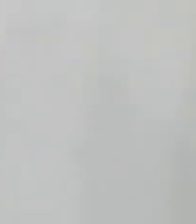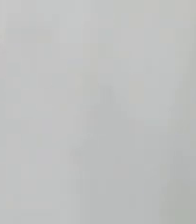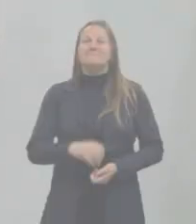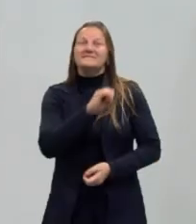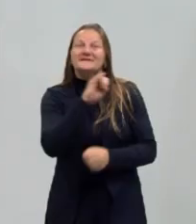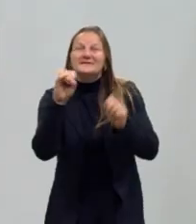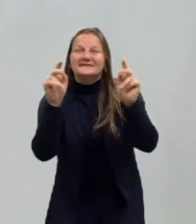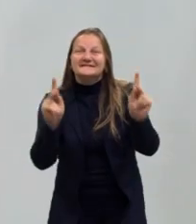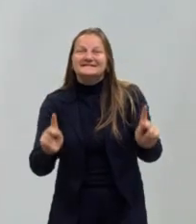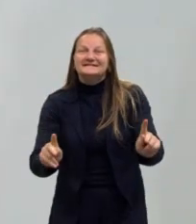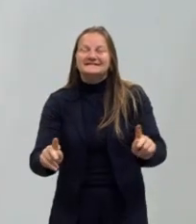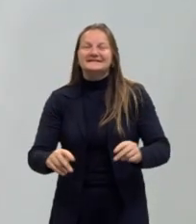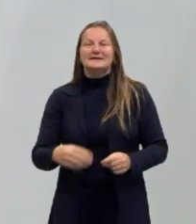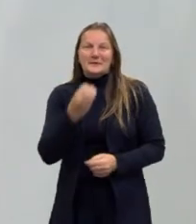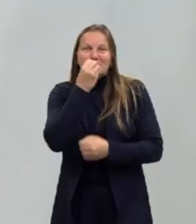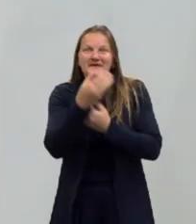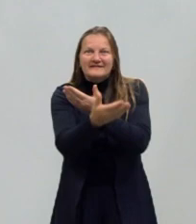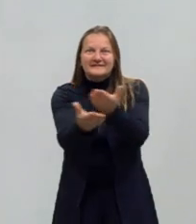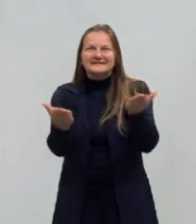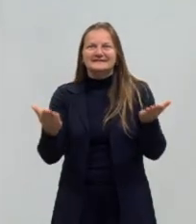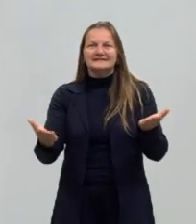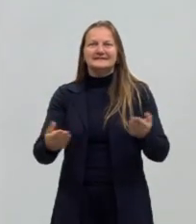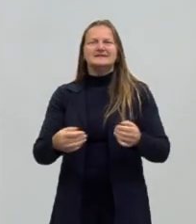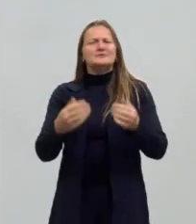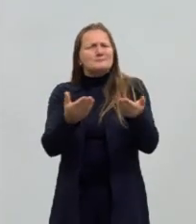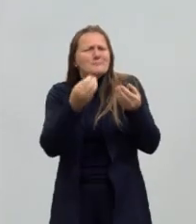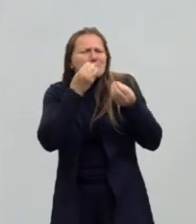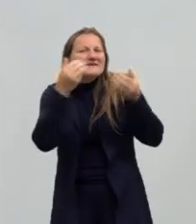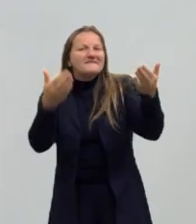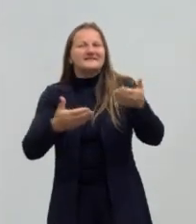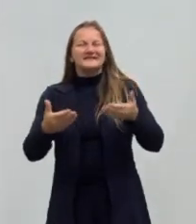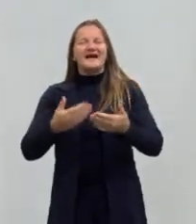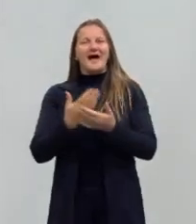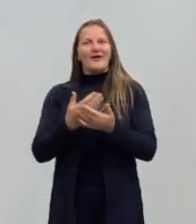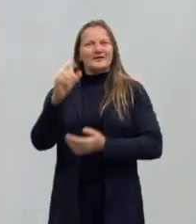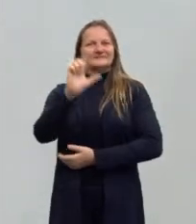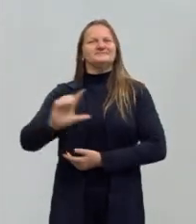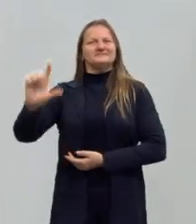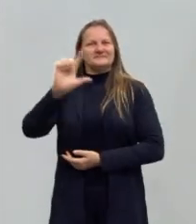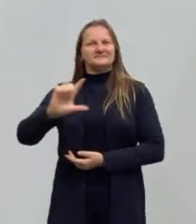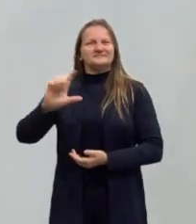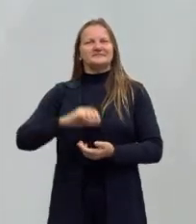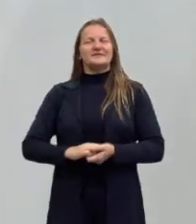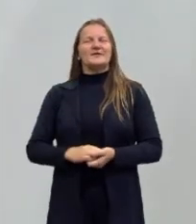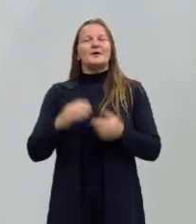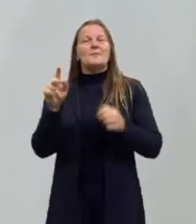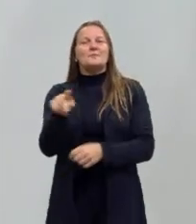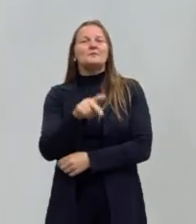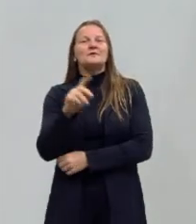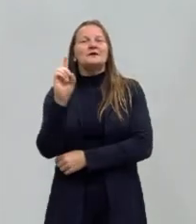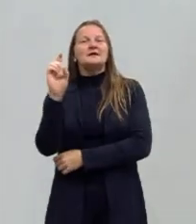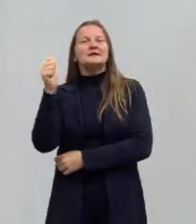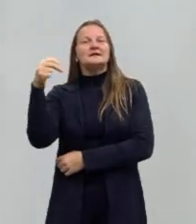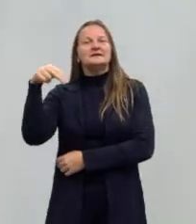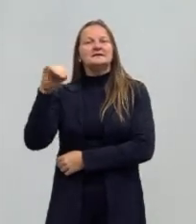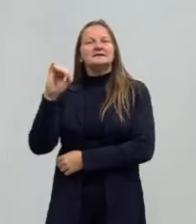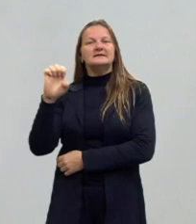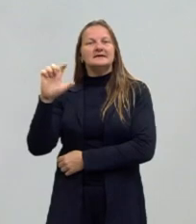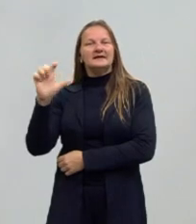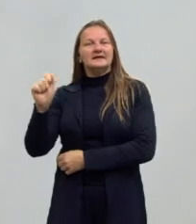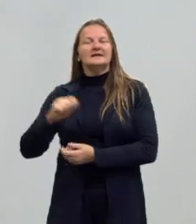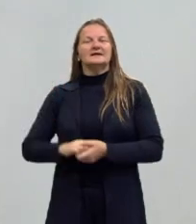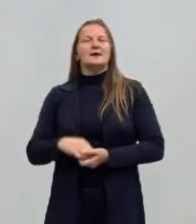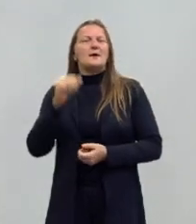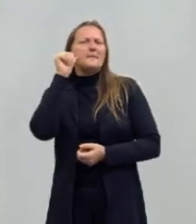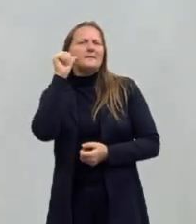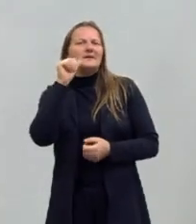Olá pessoal, tudo bem com vocês? Então, bem-vindos a mais uma aula de literatura. Eu sou a professora Daniela, sou